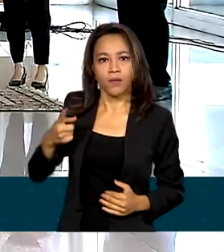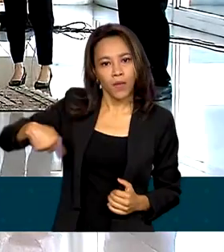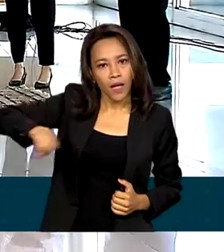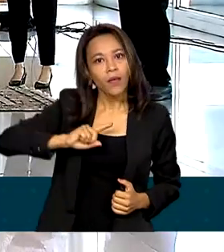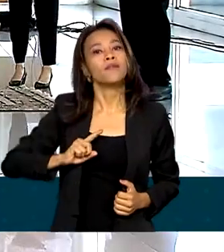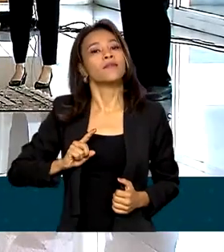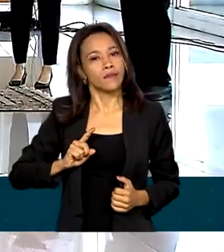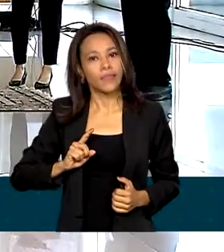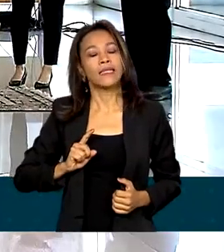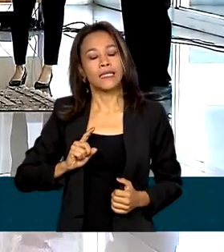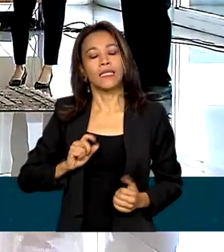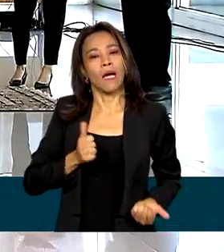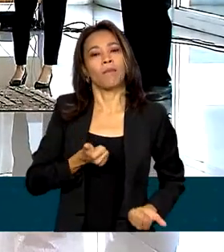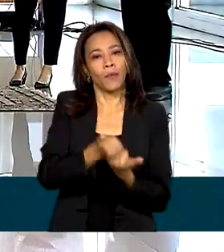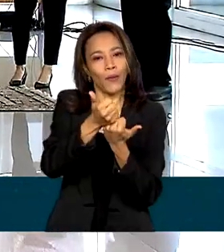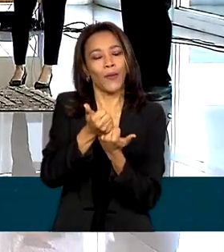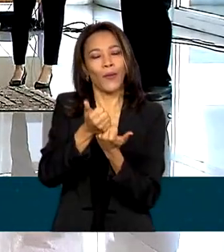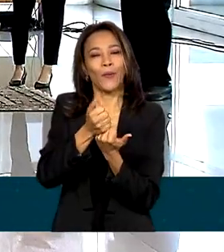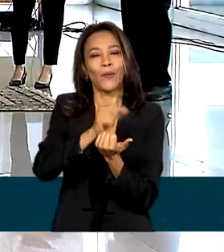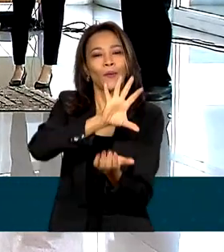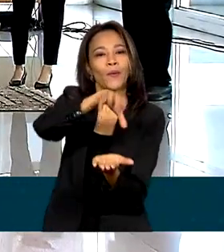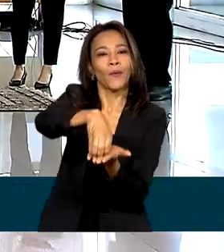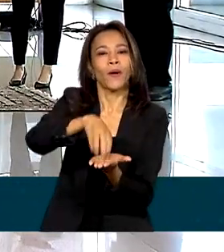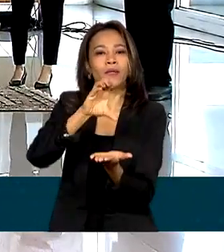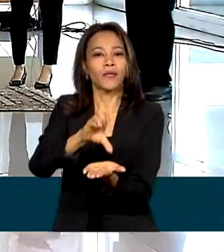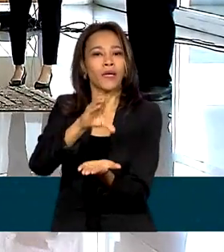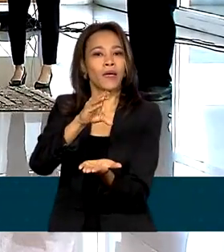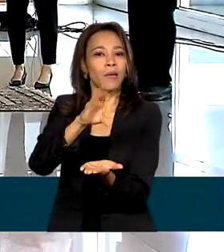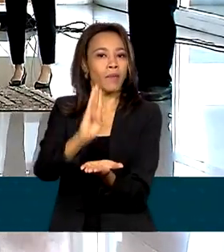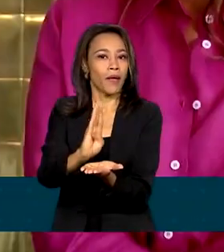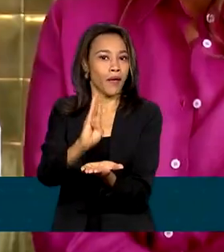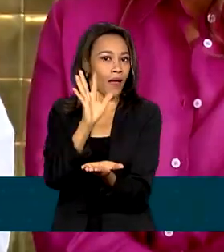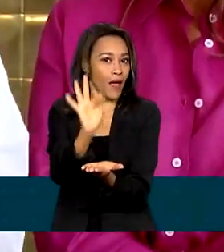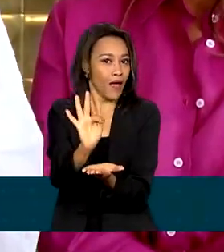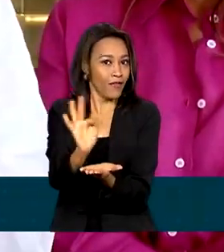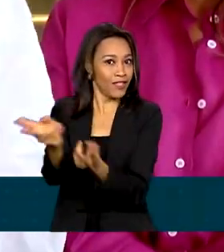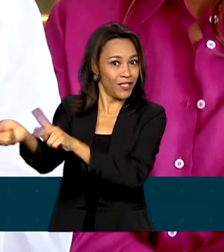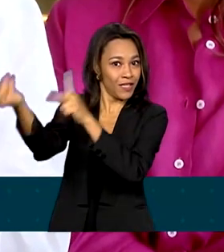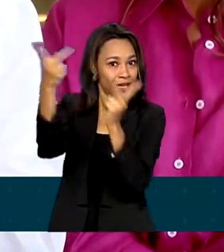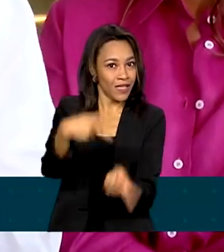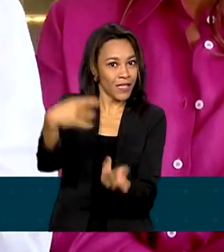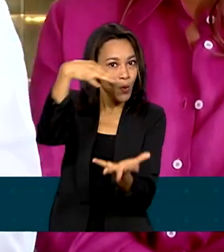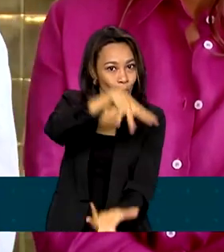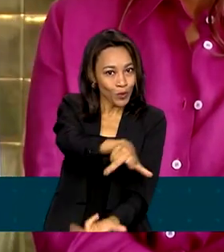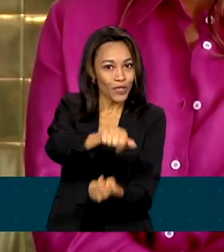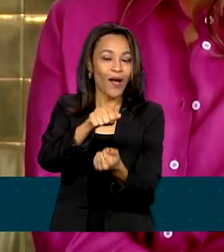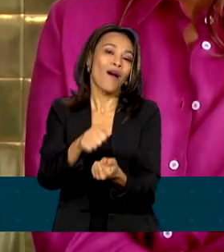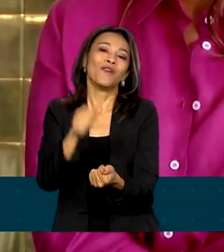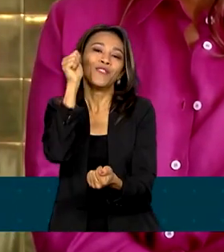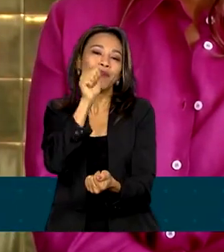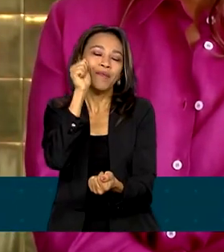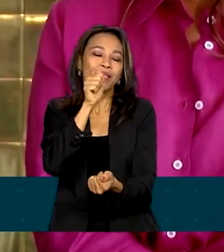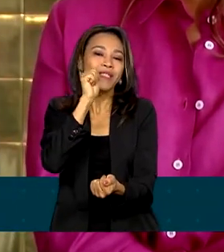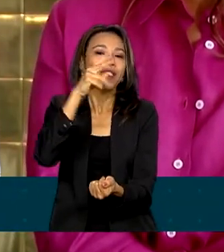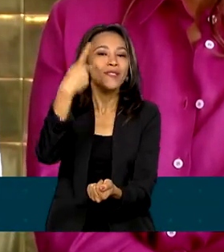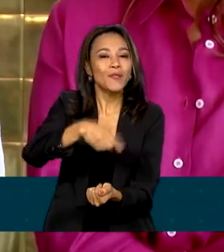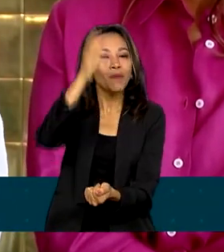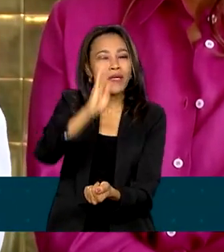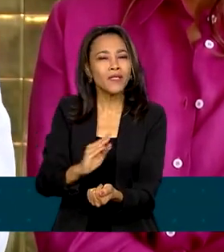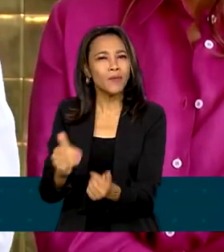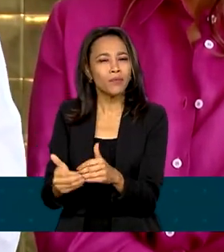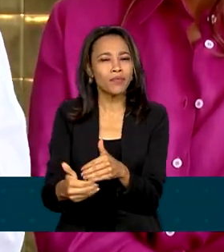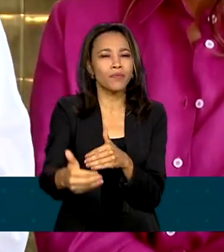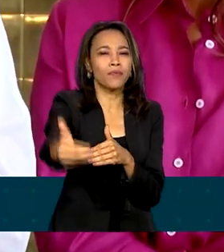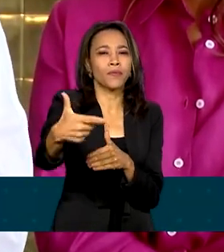apoiou a intenção da CBF em trazer o Mundial de Futebol Feminino para o Brasil em 2027.